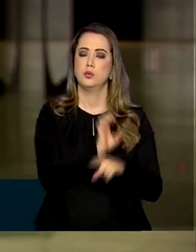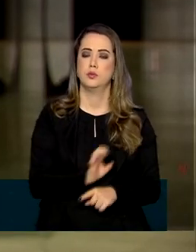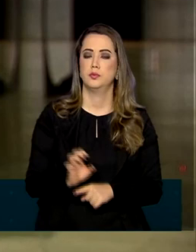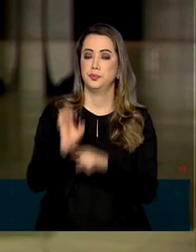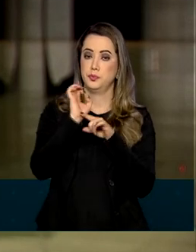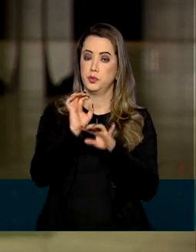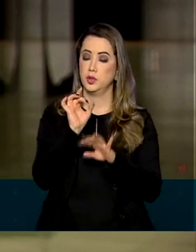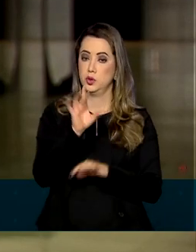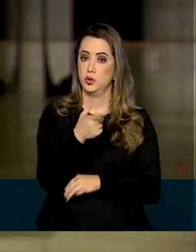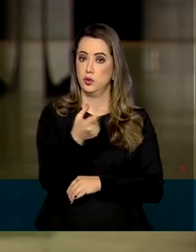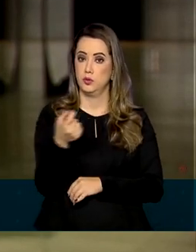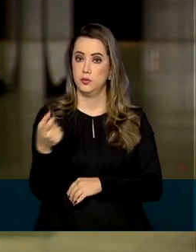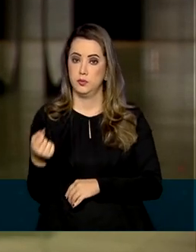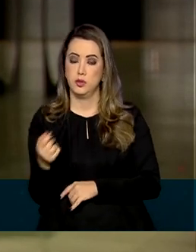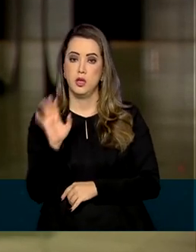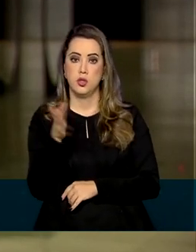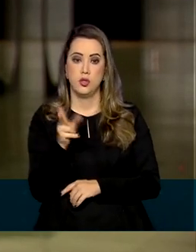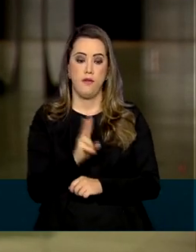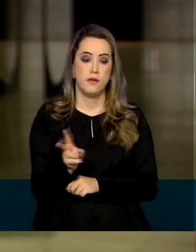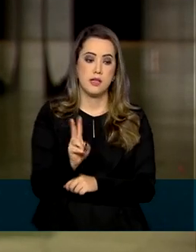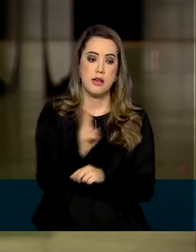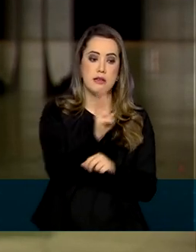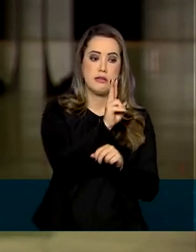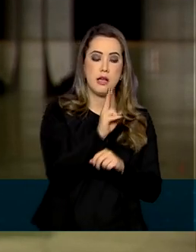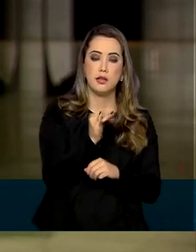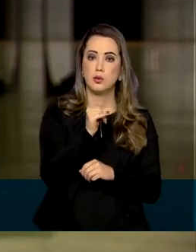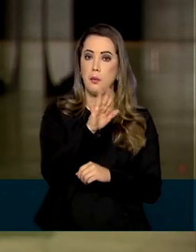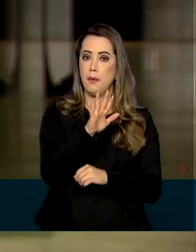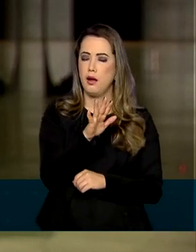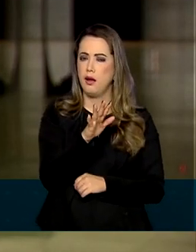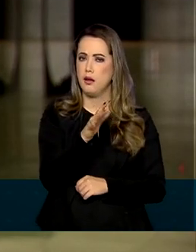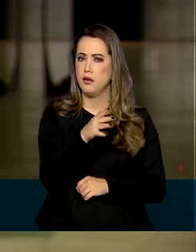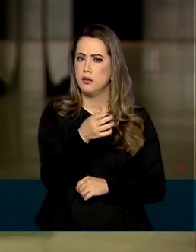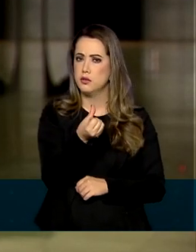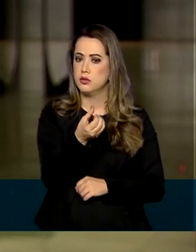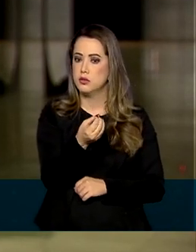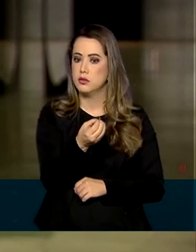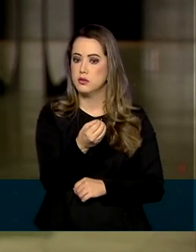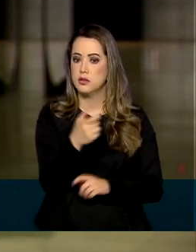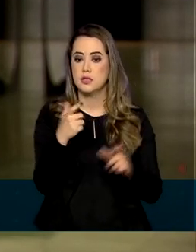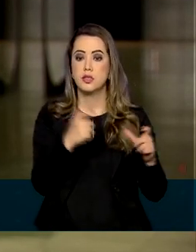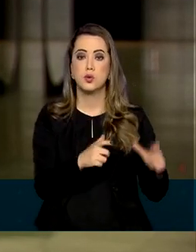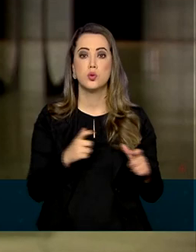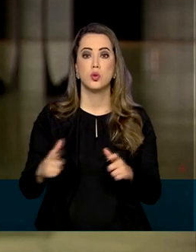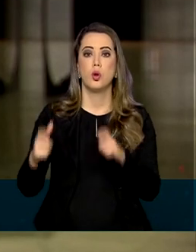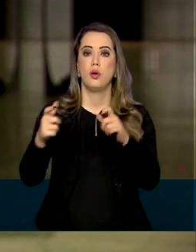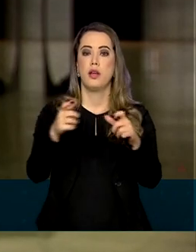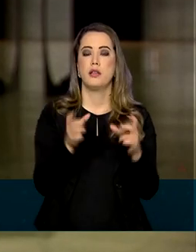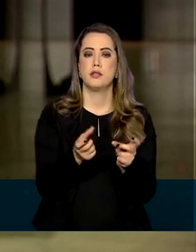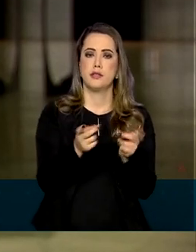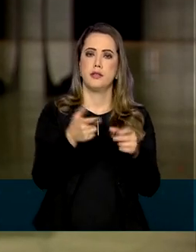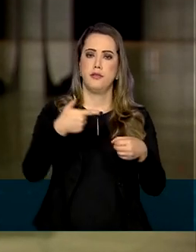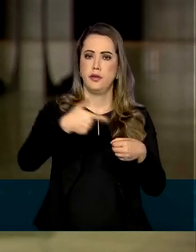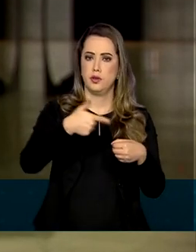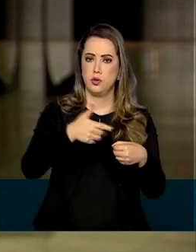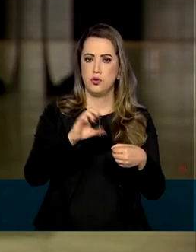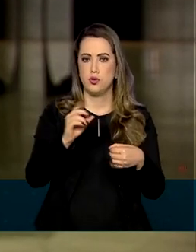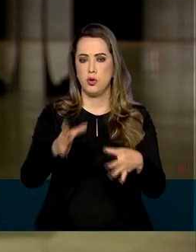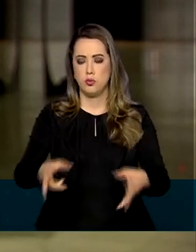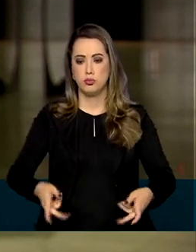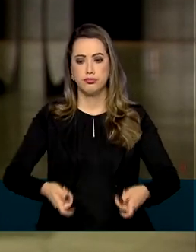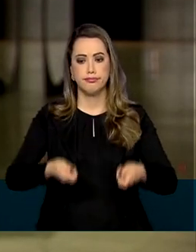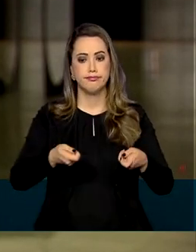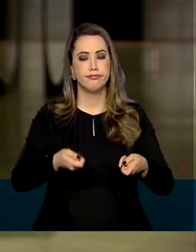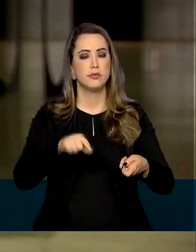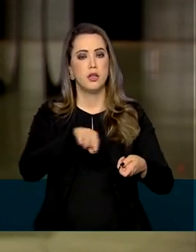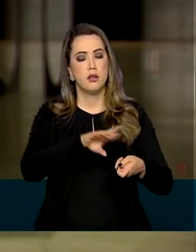Só em 2020, foram fiscalizados mais de 600 postos de combustíveis e revendas de gás liquefeito de